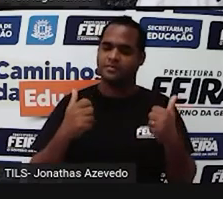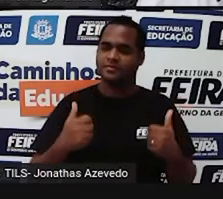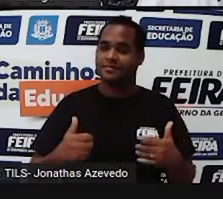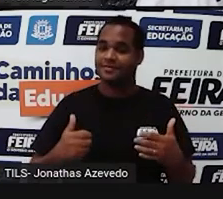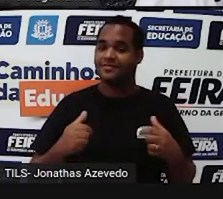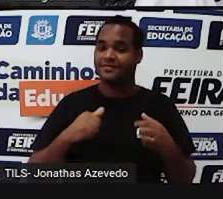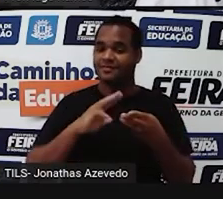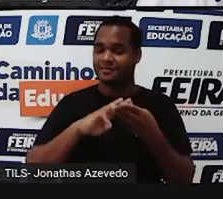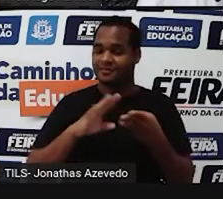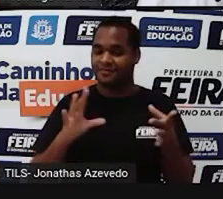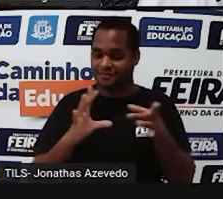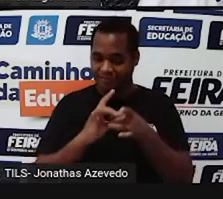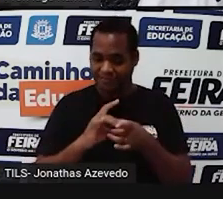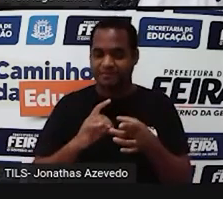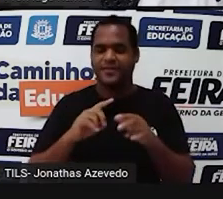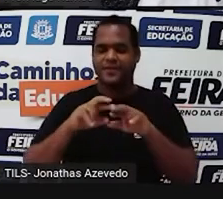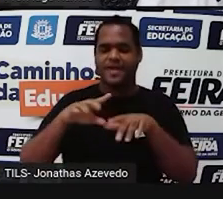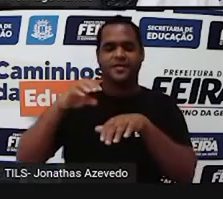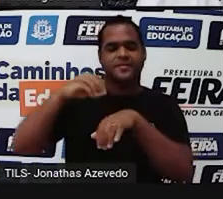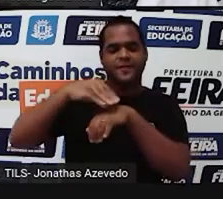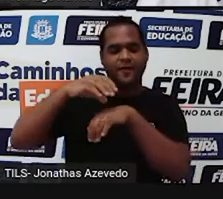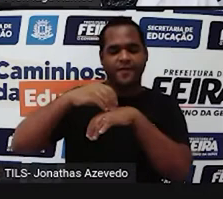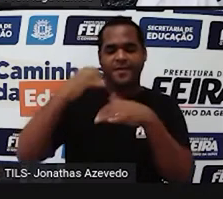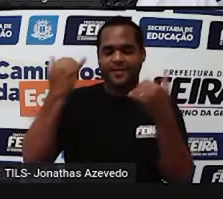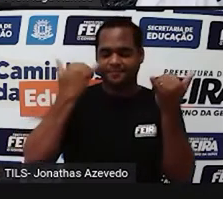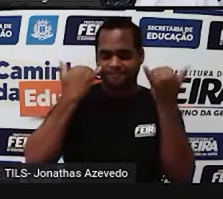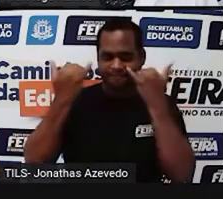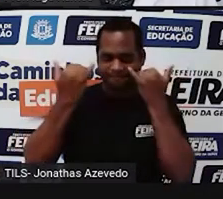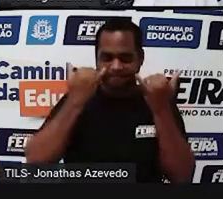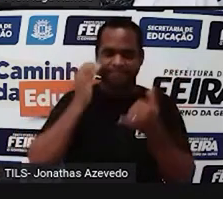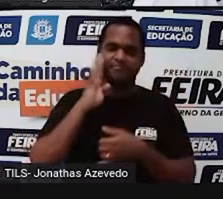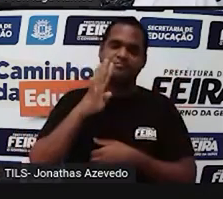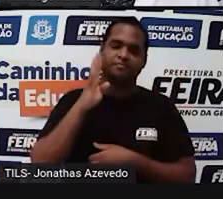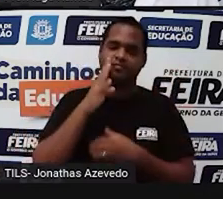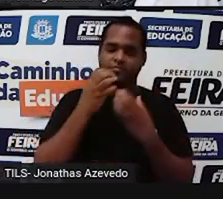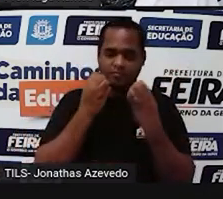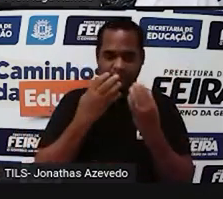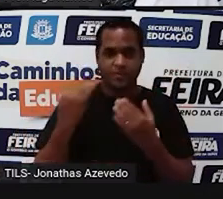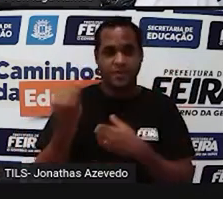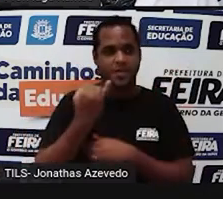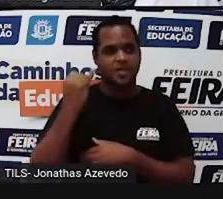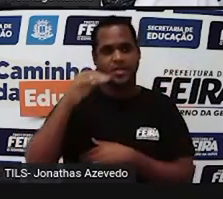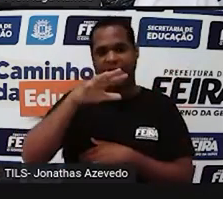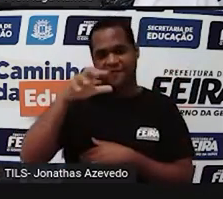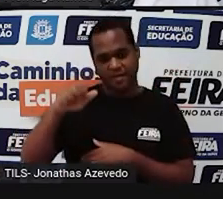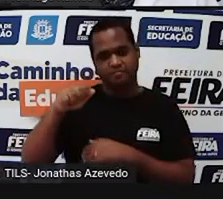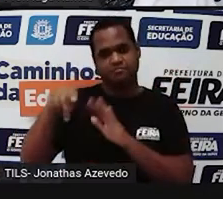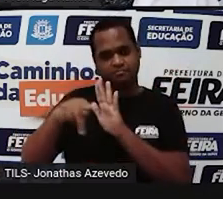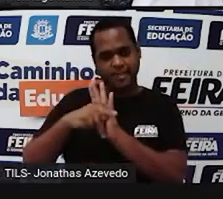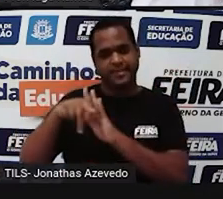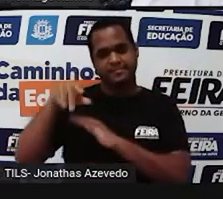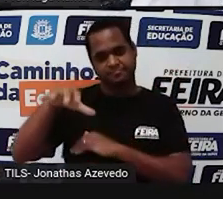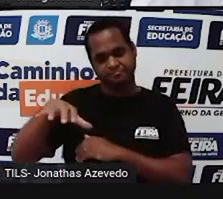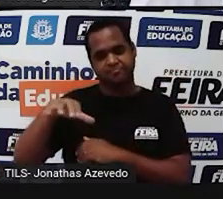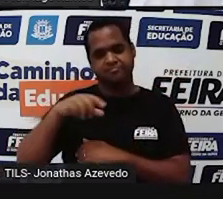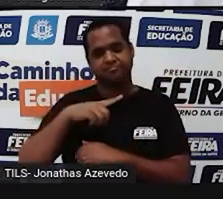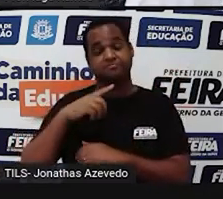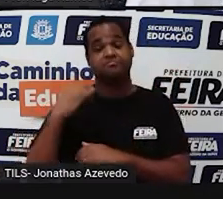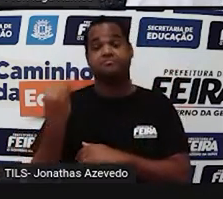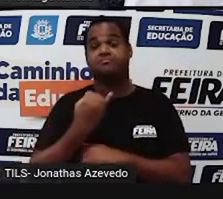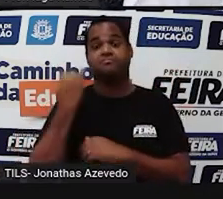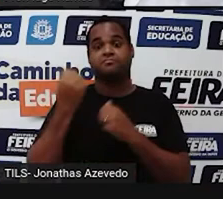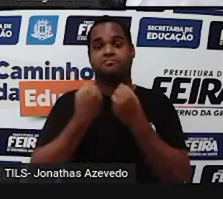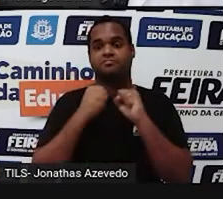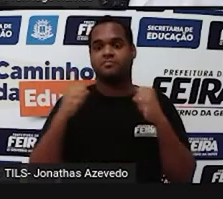com informações bacanas a respeito do continente africano, né? Que é imenso,